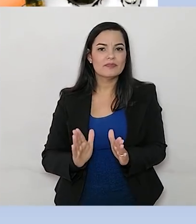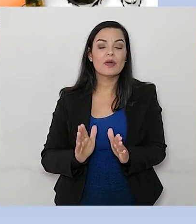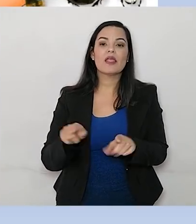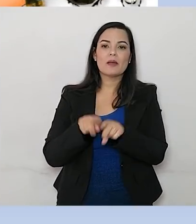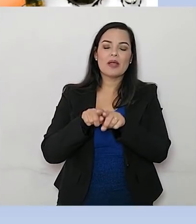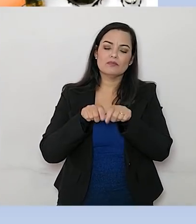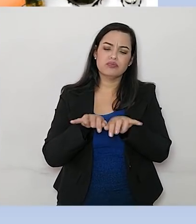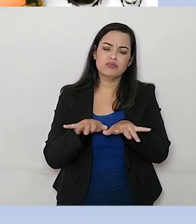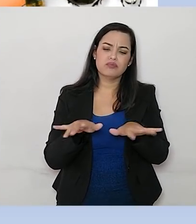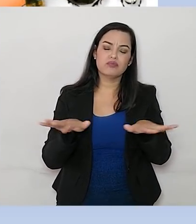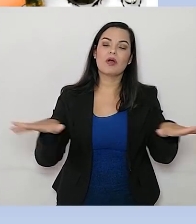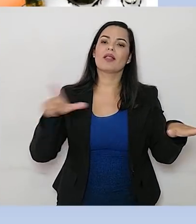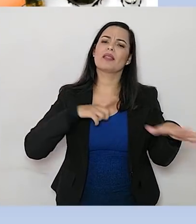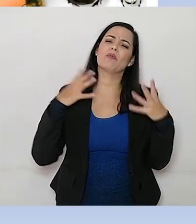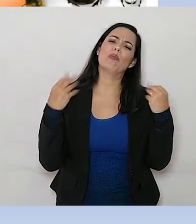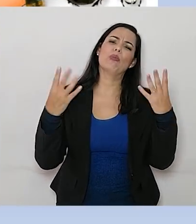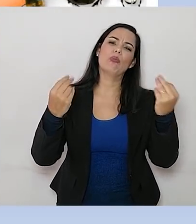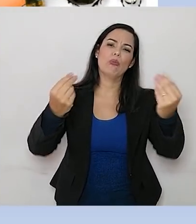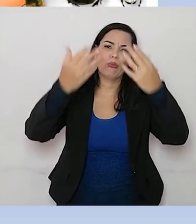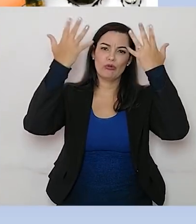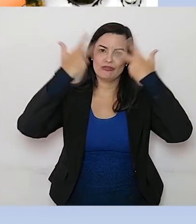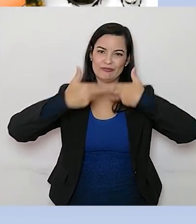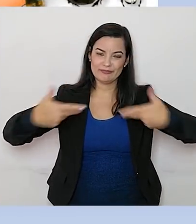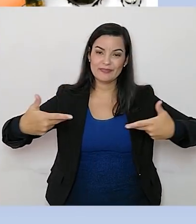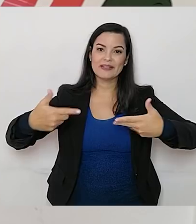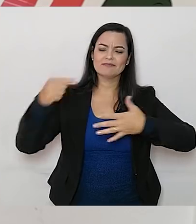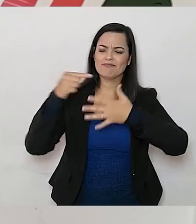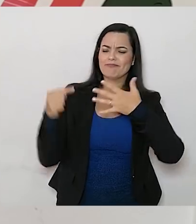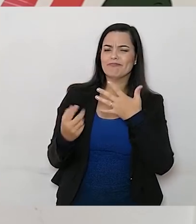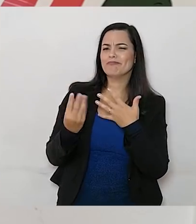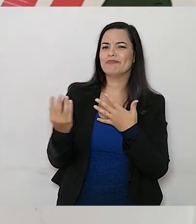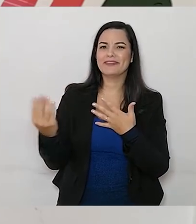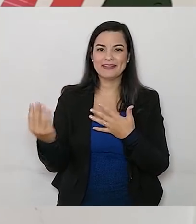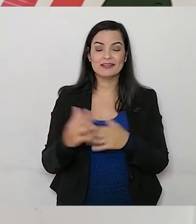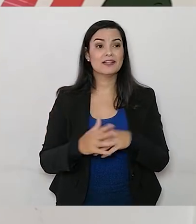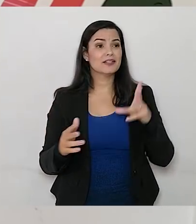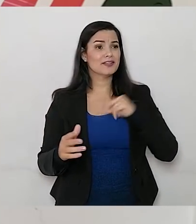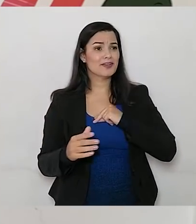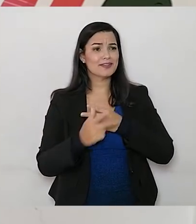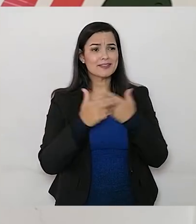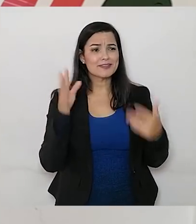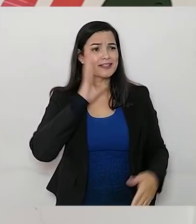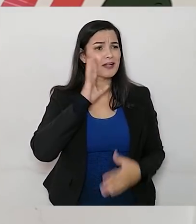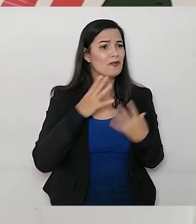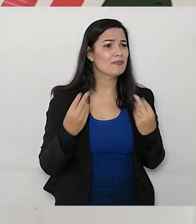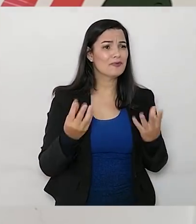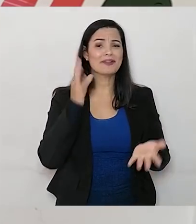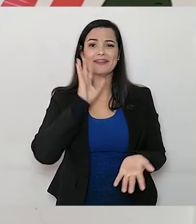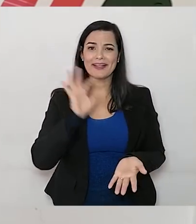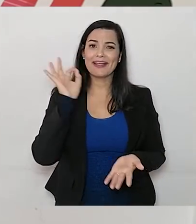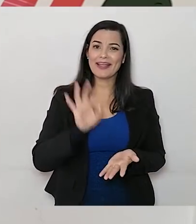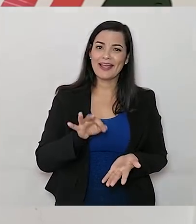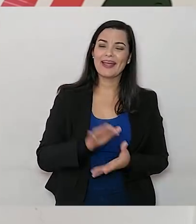grupo que tem muito animal, muita espécie. Nossa, quanta coisa legal! E são